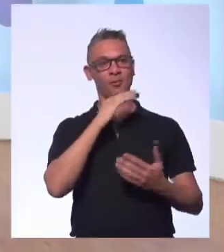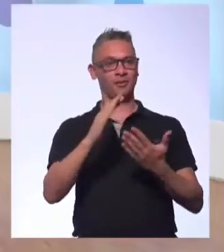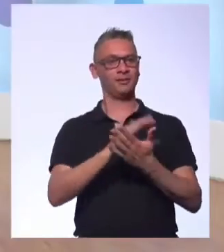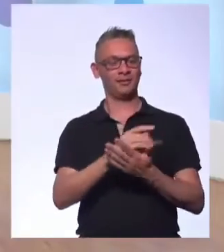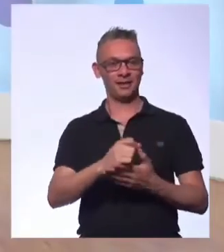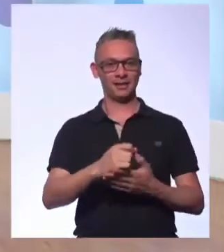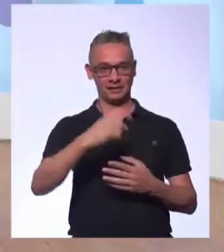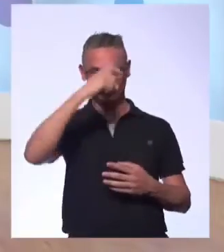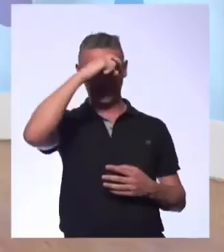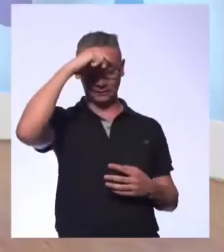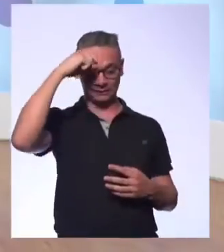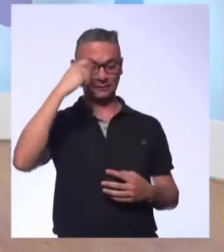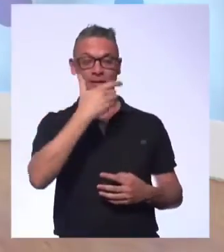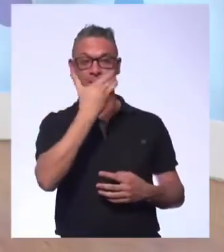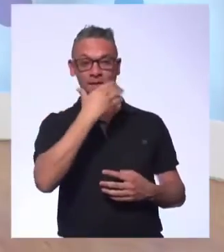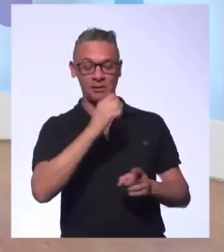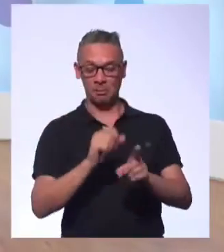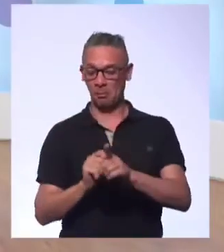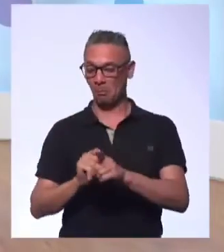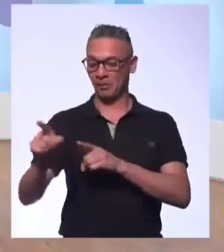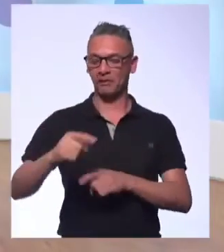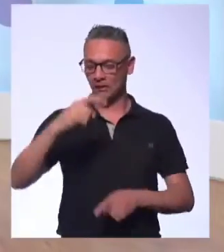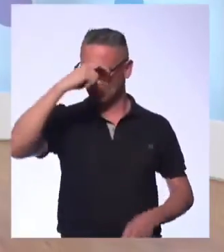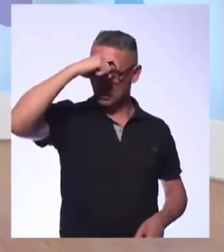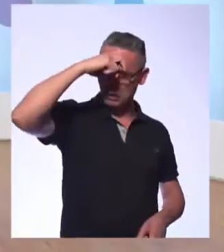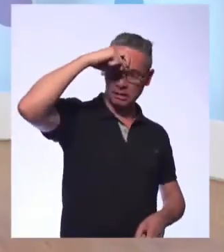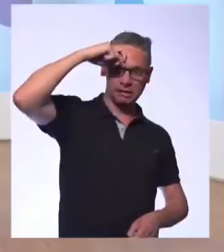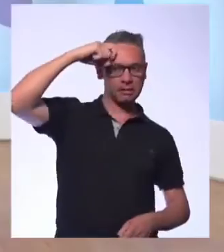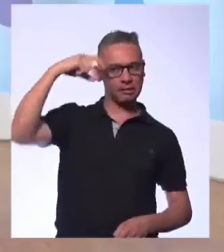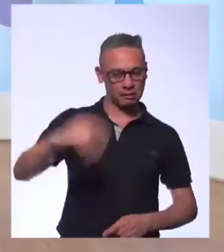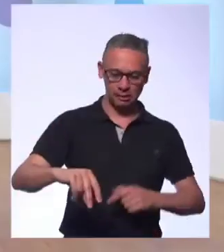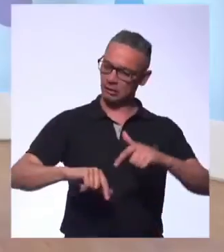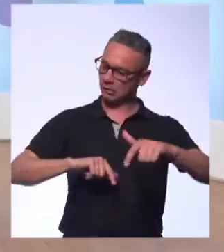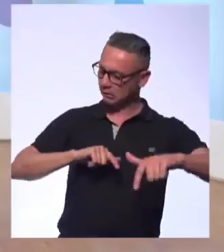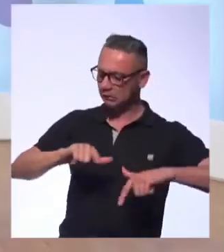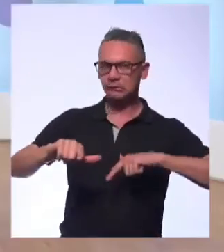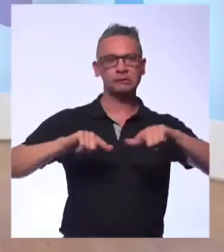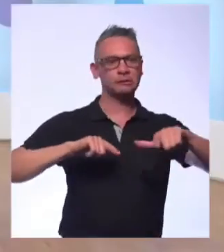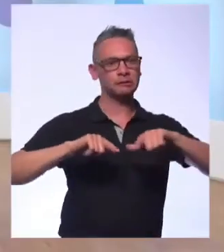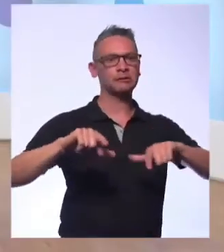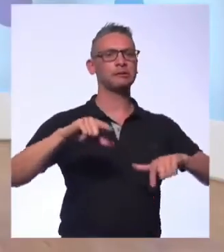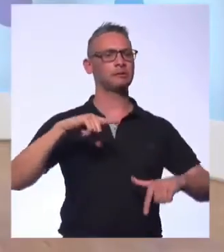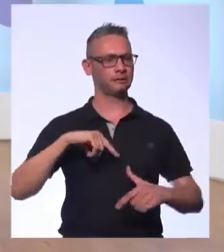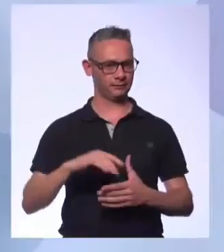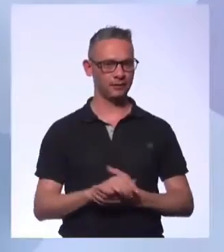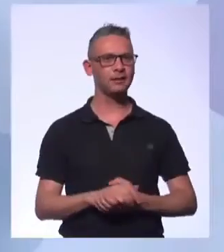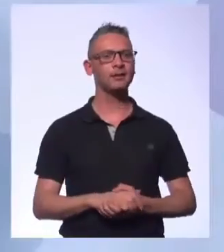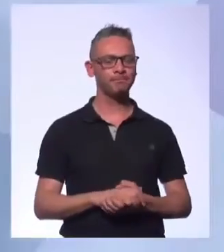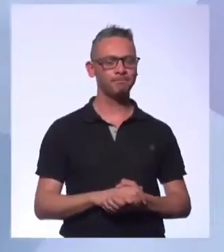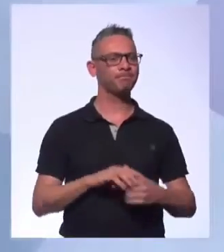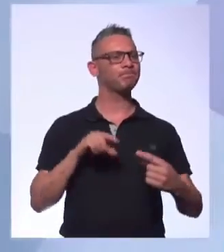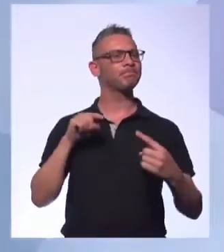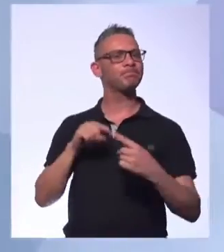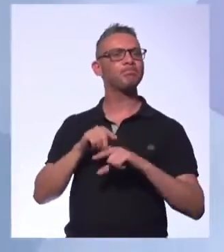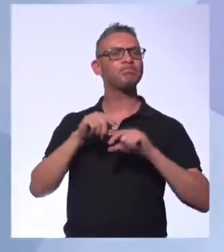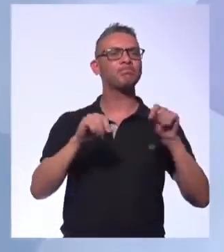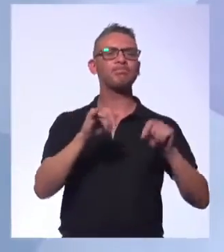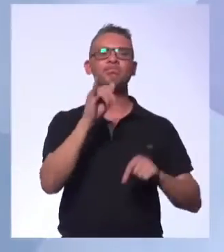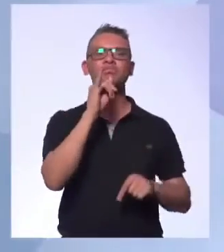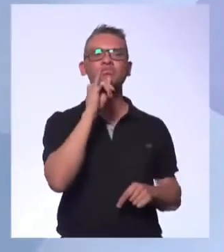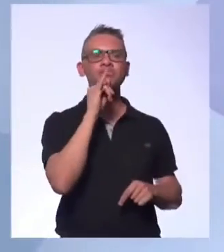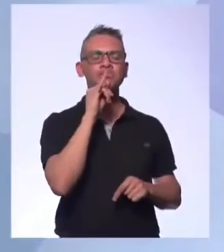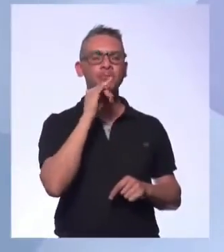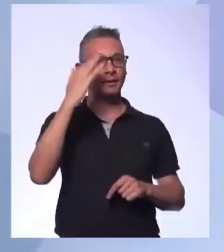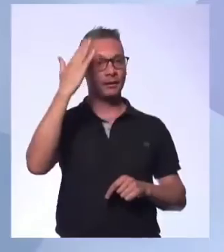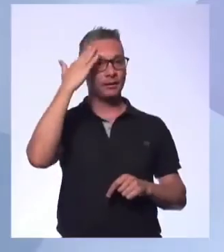do teu suor comerás pão. E aí vai ter que trabalhar. Só que a grande diferença que a gente tem que trazer aí é exatamente entender o